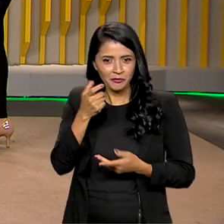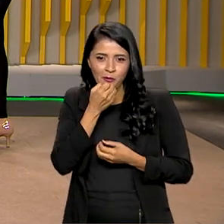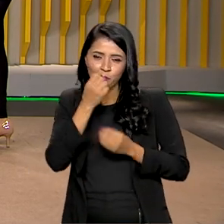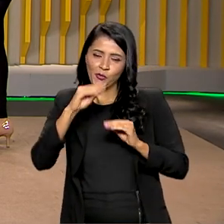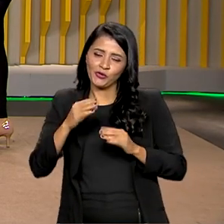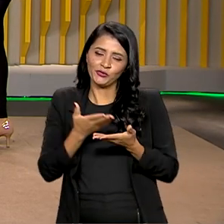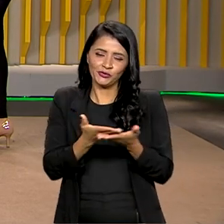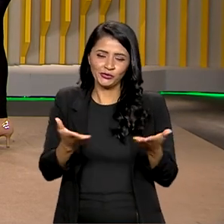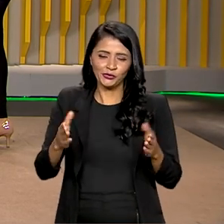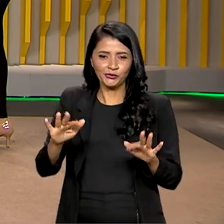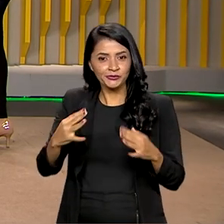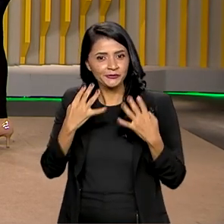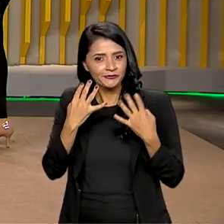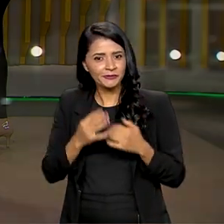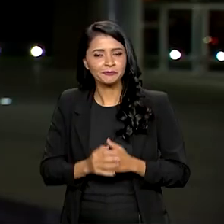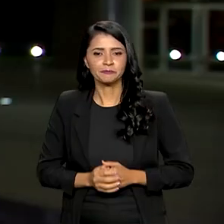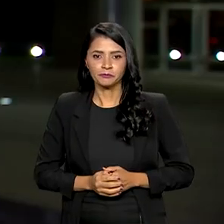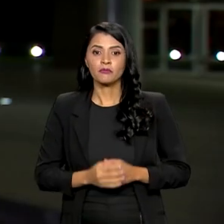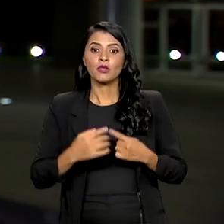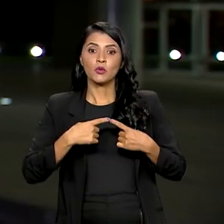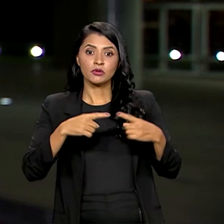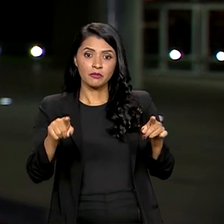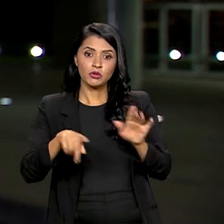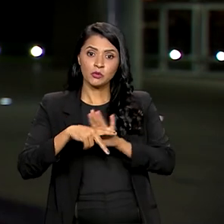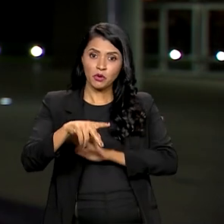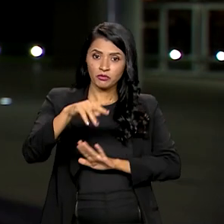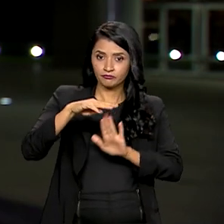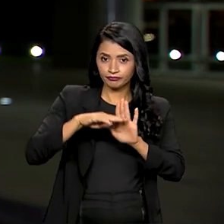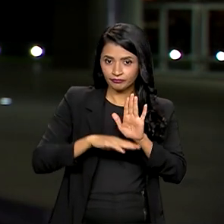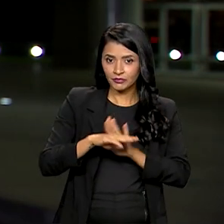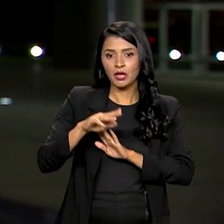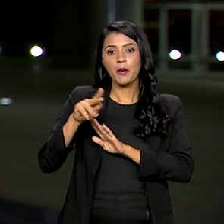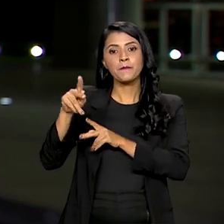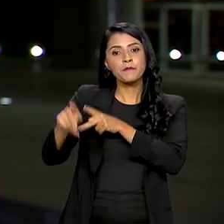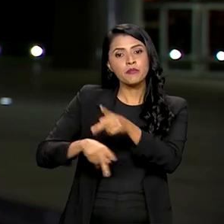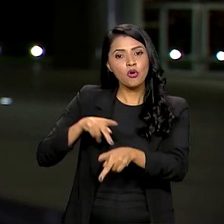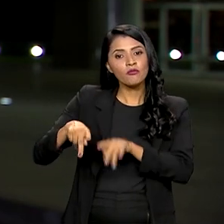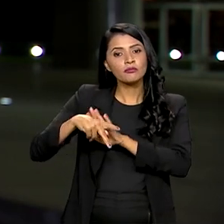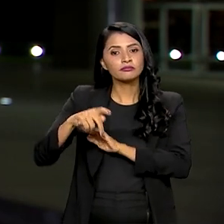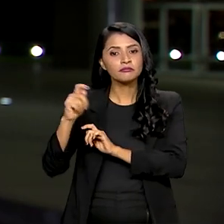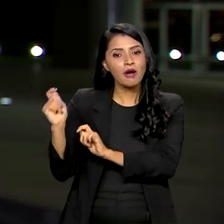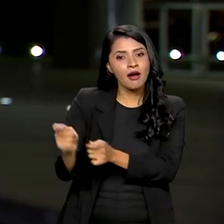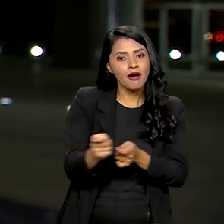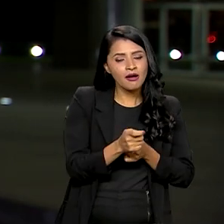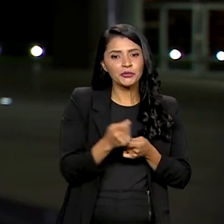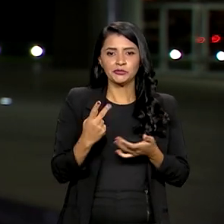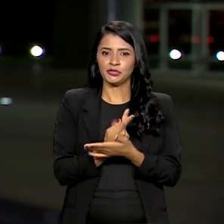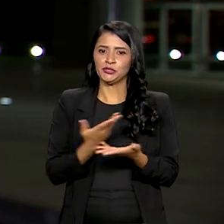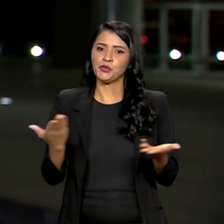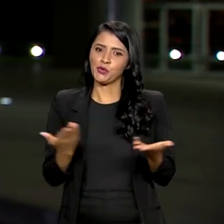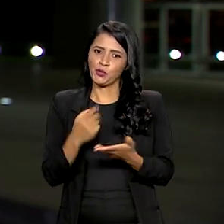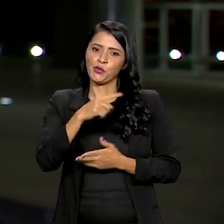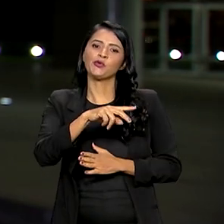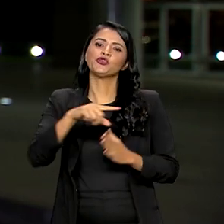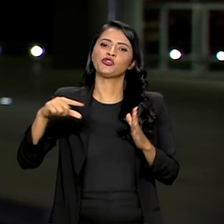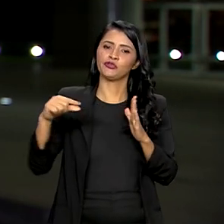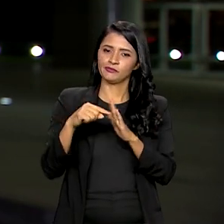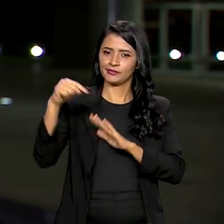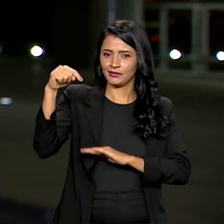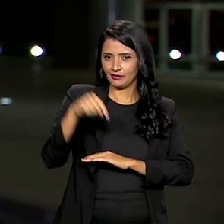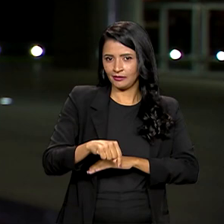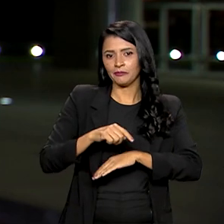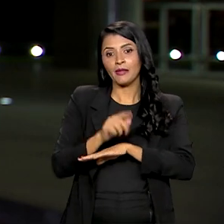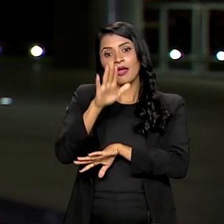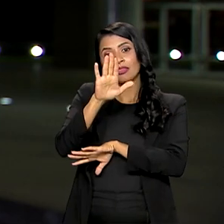nos assistem. Olha, o lançamento do programa Povos da Pesca Artesanal foi hoje aqui no Palácio do Planalto, no